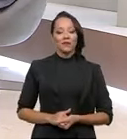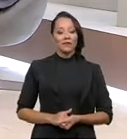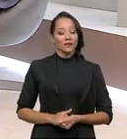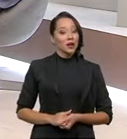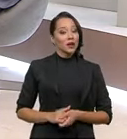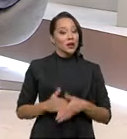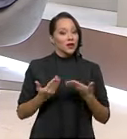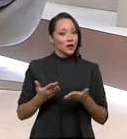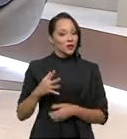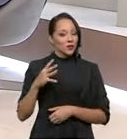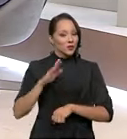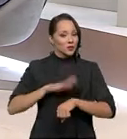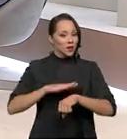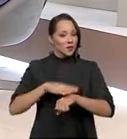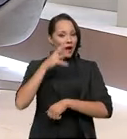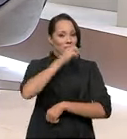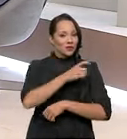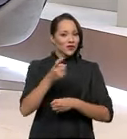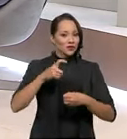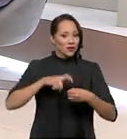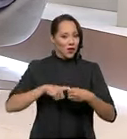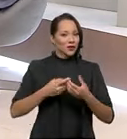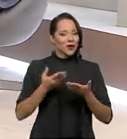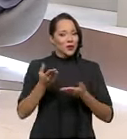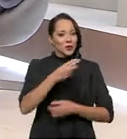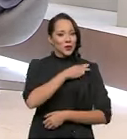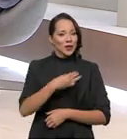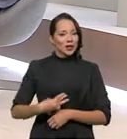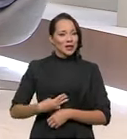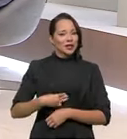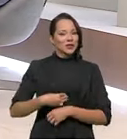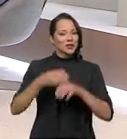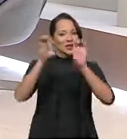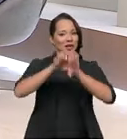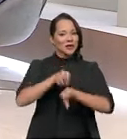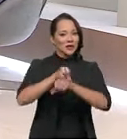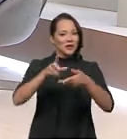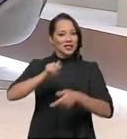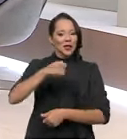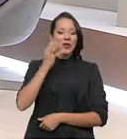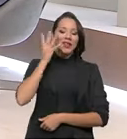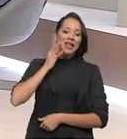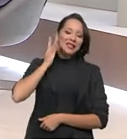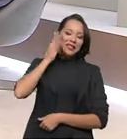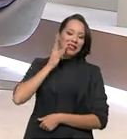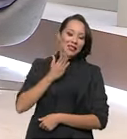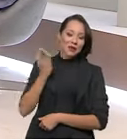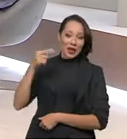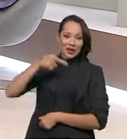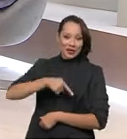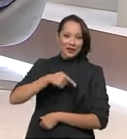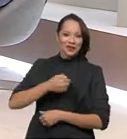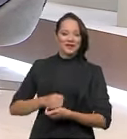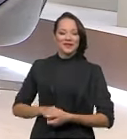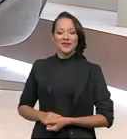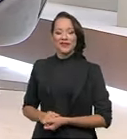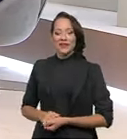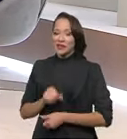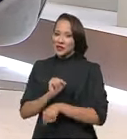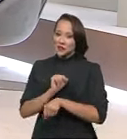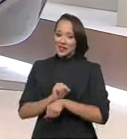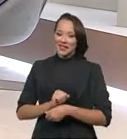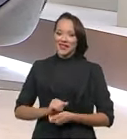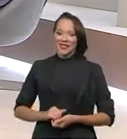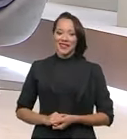Vamos para um rápido intervalo e voltamos em instantes com o ministro da Infraestrutura, Tarcísio Gomes de Freitas, aqui no Brasil em Pauta. Não